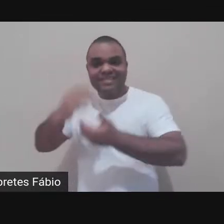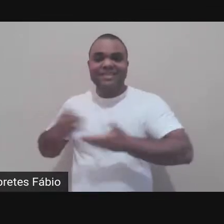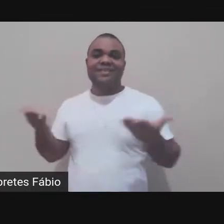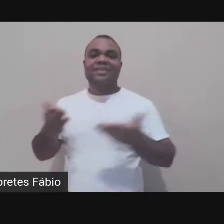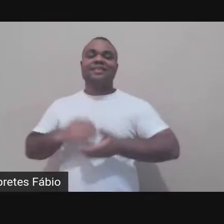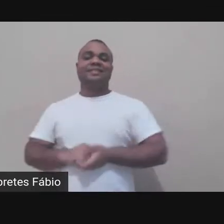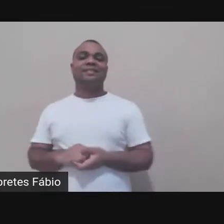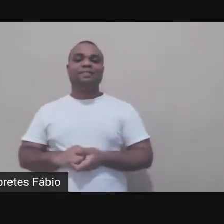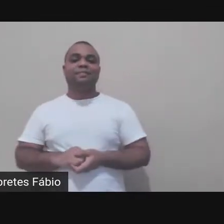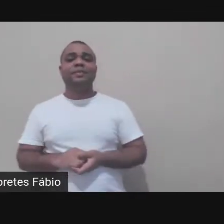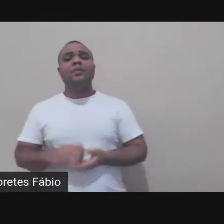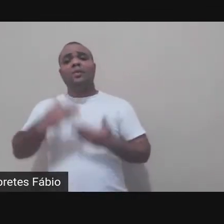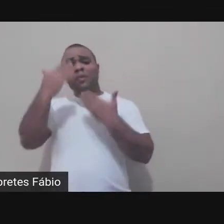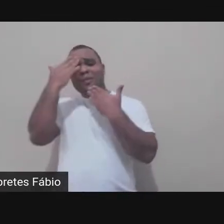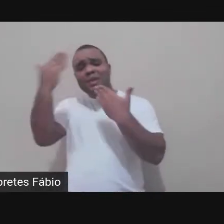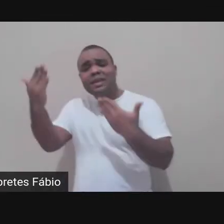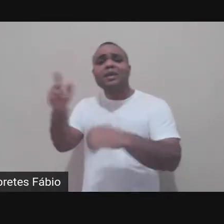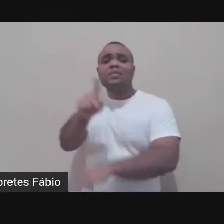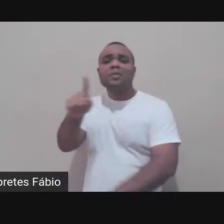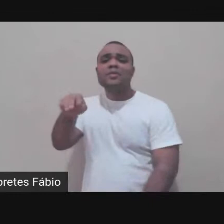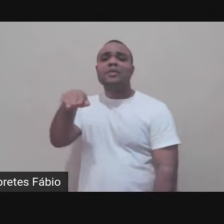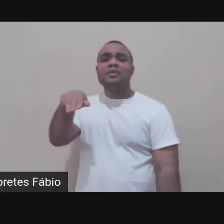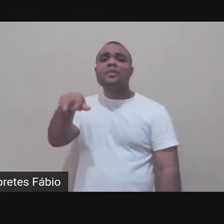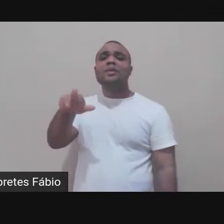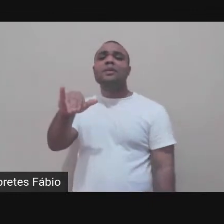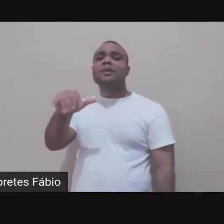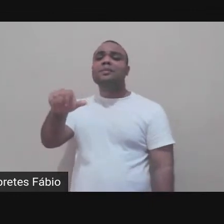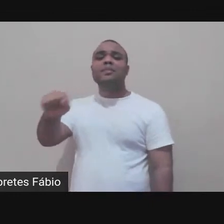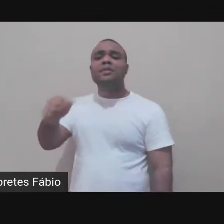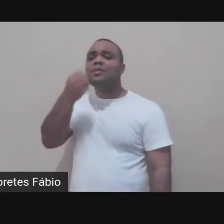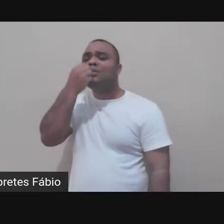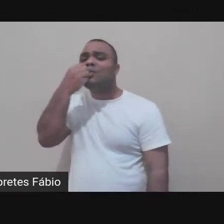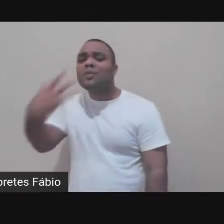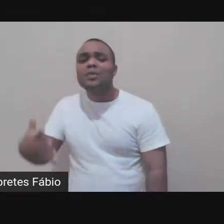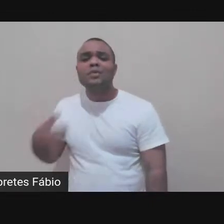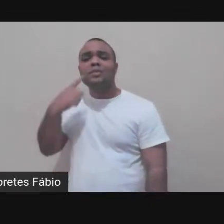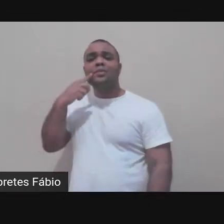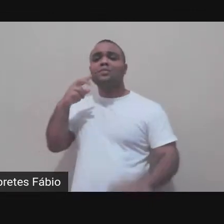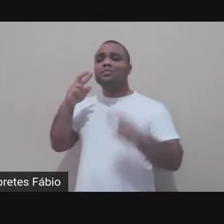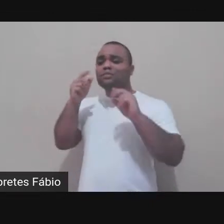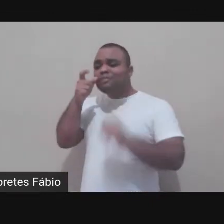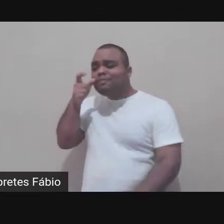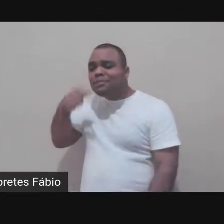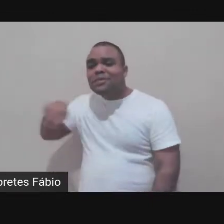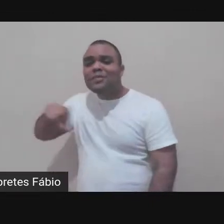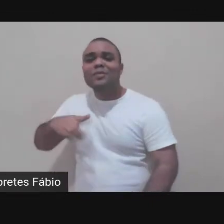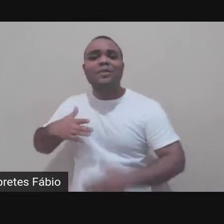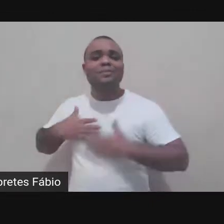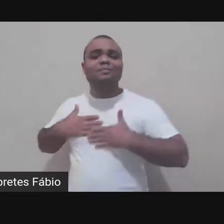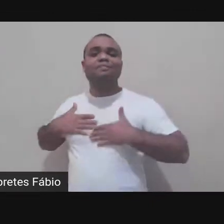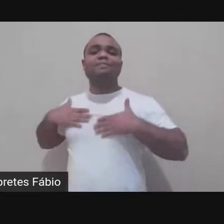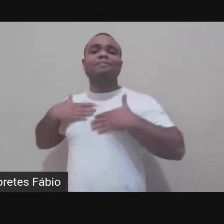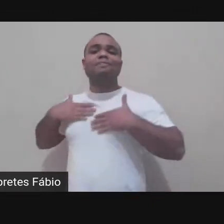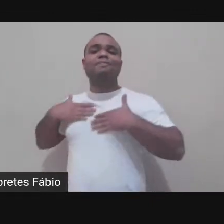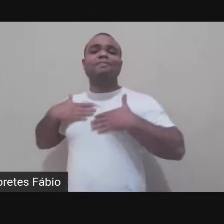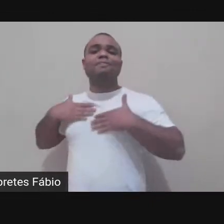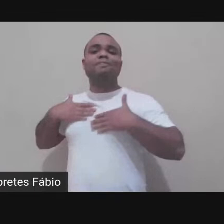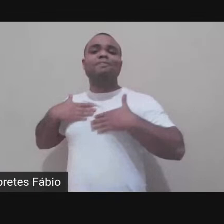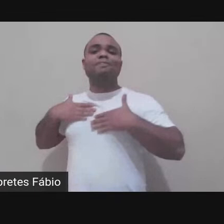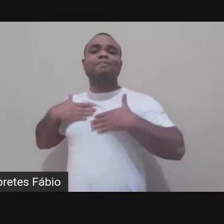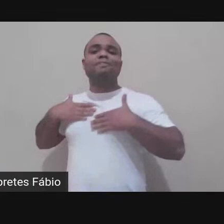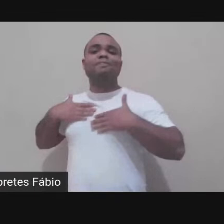pesquisadora e enquanto professora e quem eu tenho tido esse prazer de caminhar juntos nesses nossos trajetos intermediáticos,